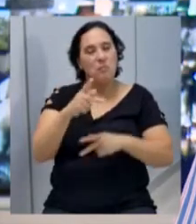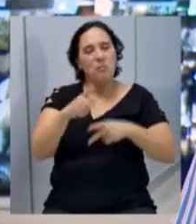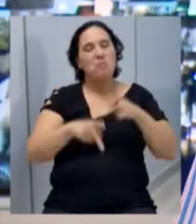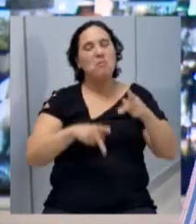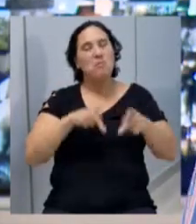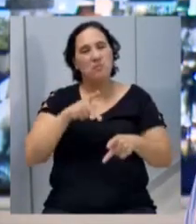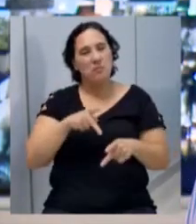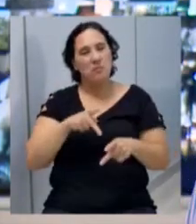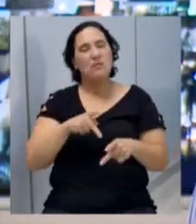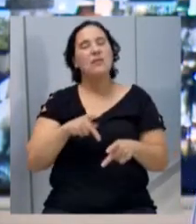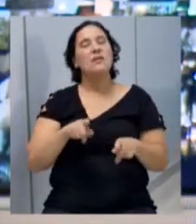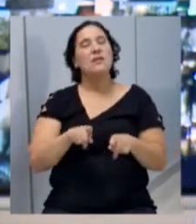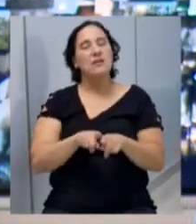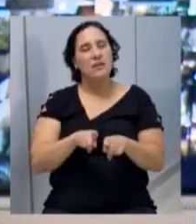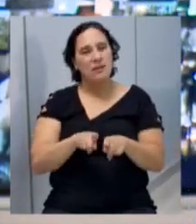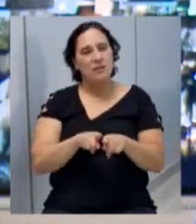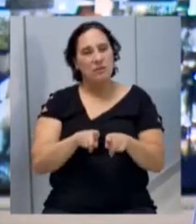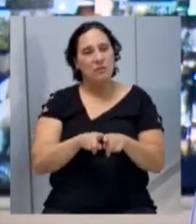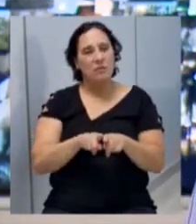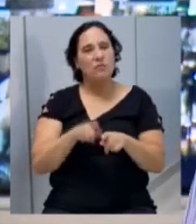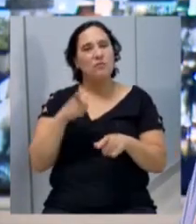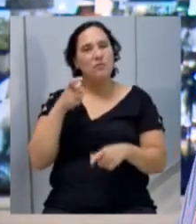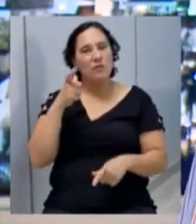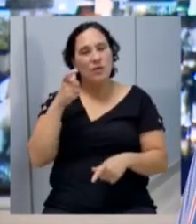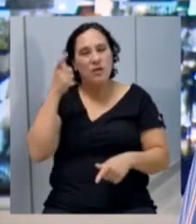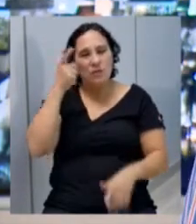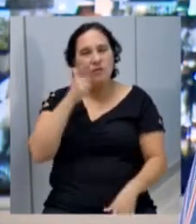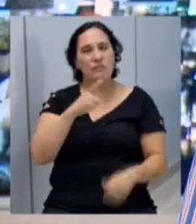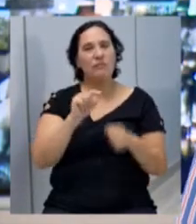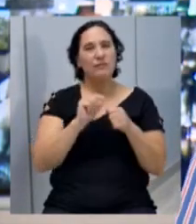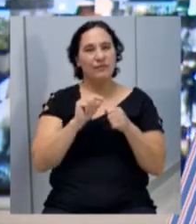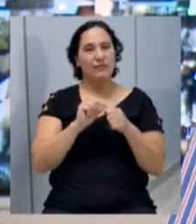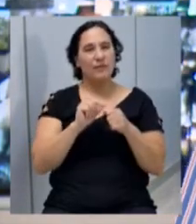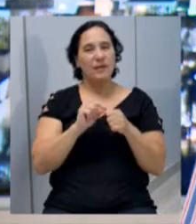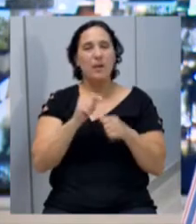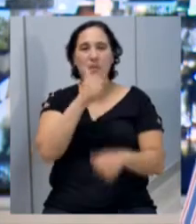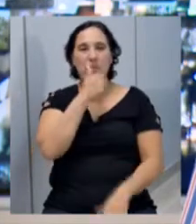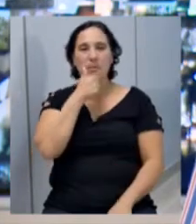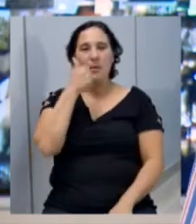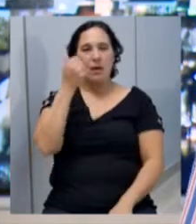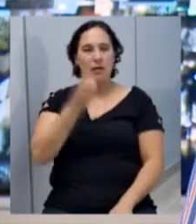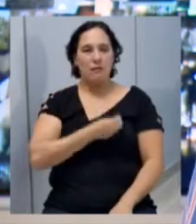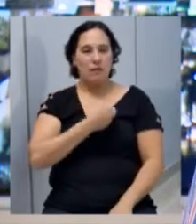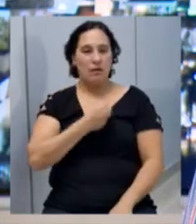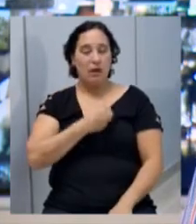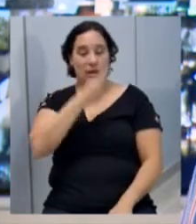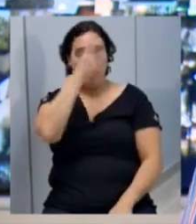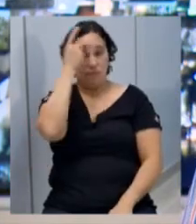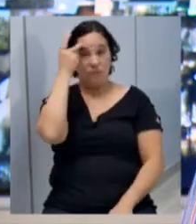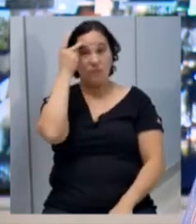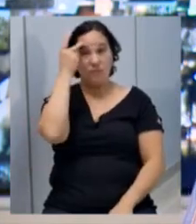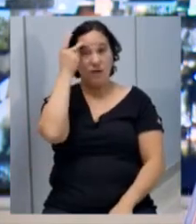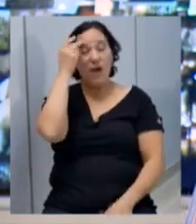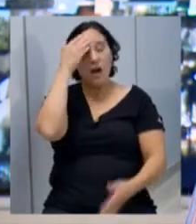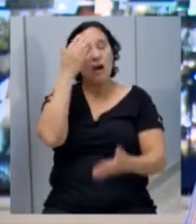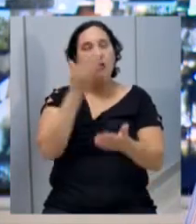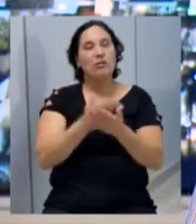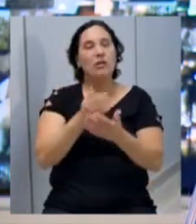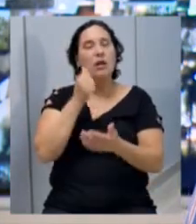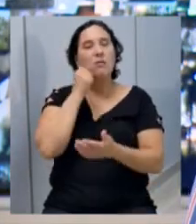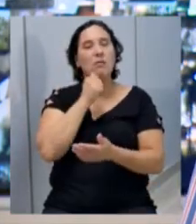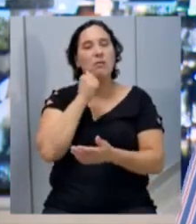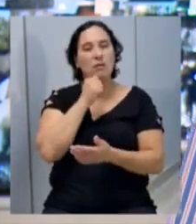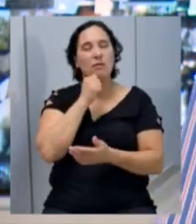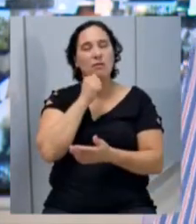e que de forma muito interessante consegue fazer e melhorar a vida de muitas pessoas. Acredito que a senhora